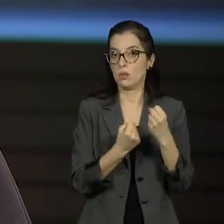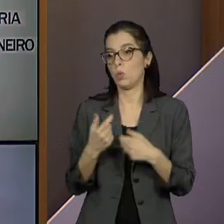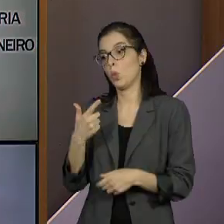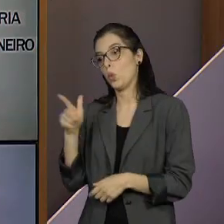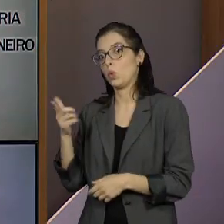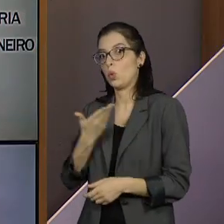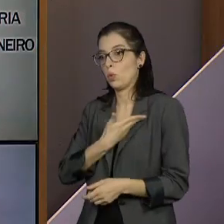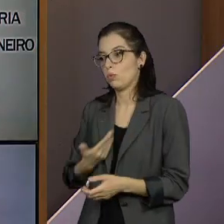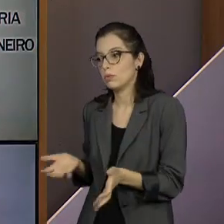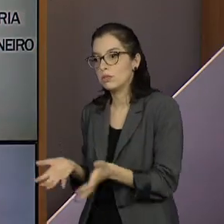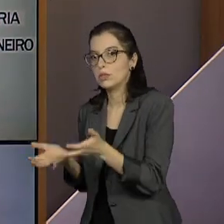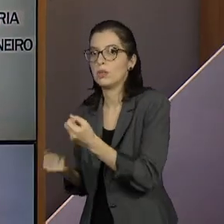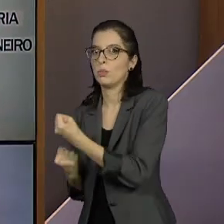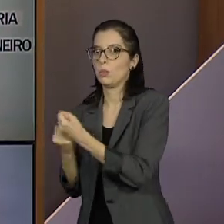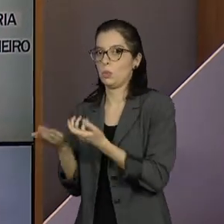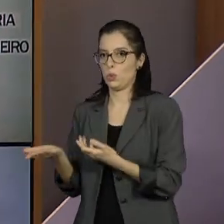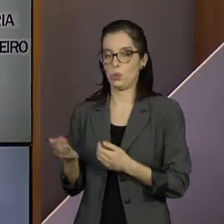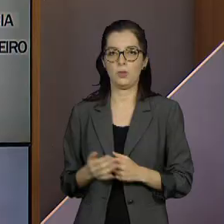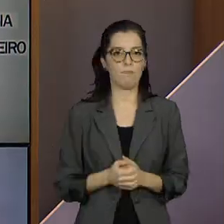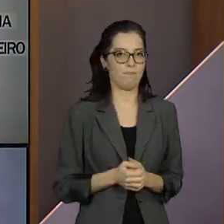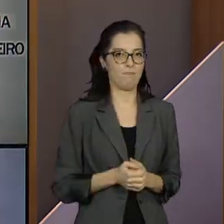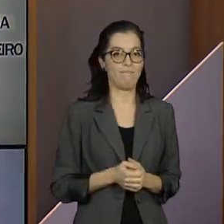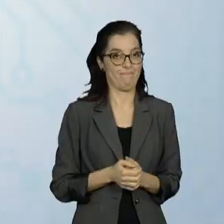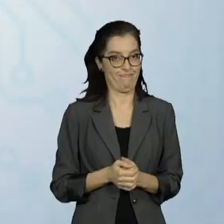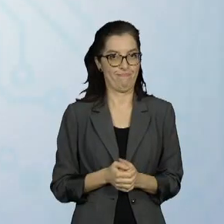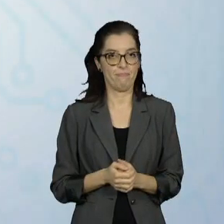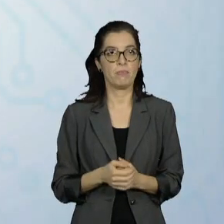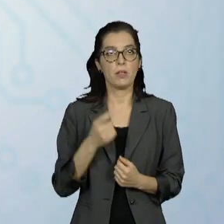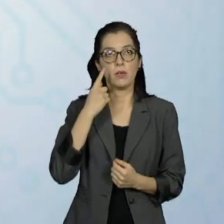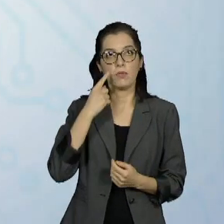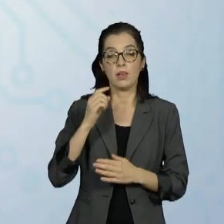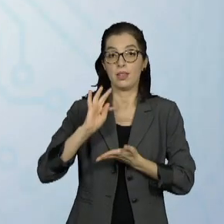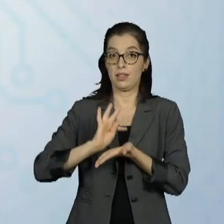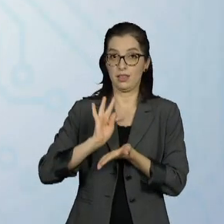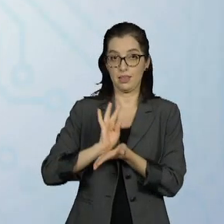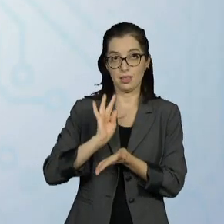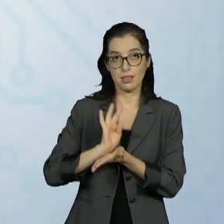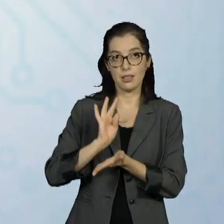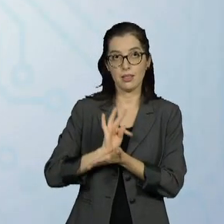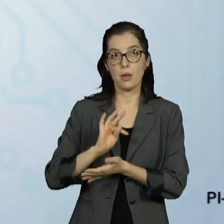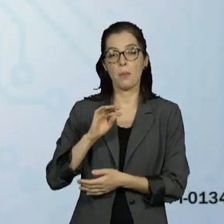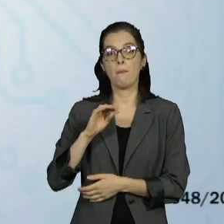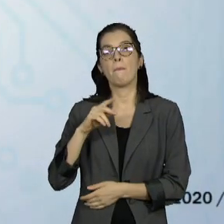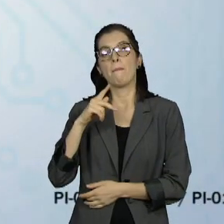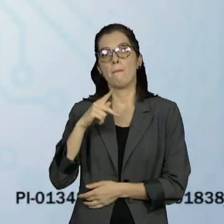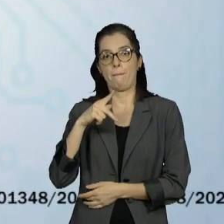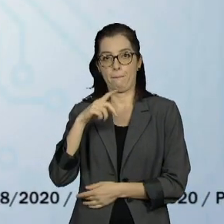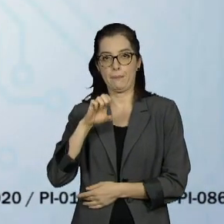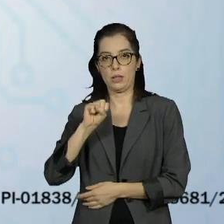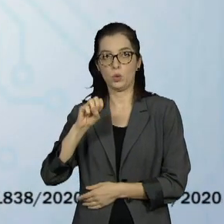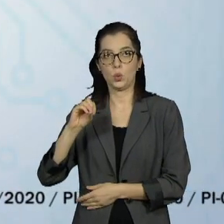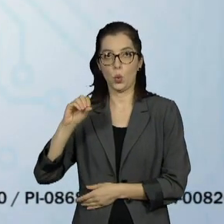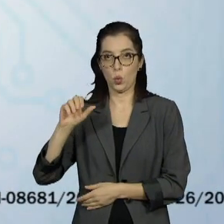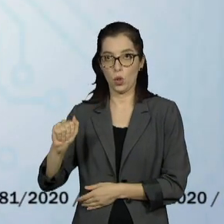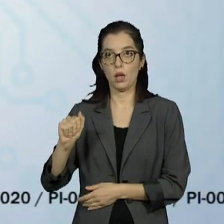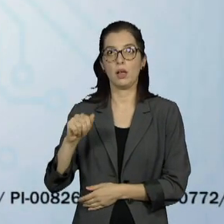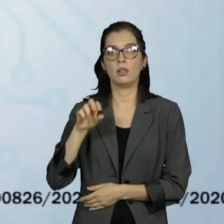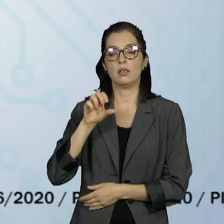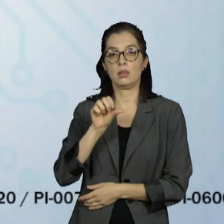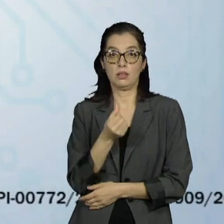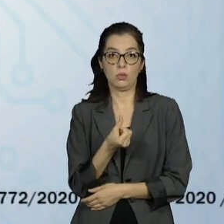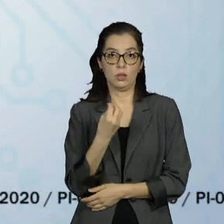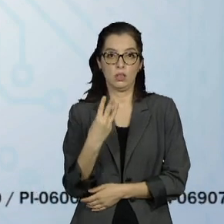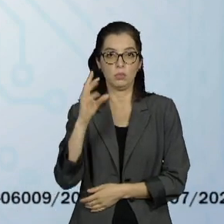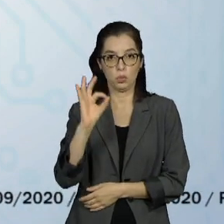na capital. Vamos agora para Teresina, a capital do Piauí. Doutor Pessoa, do MDB, tem 63% das